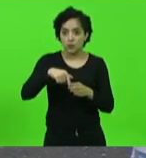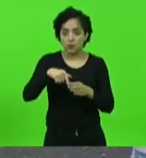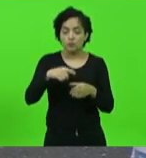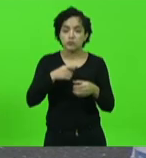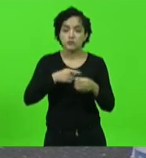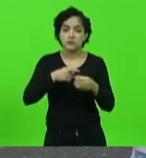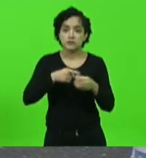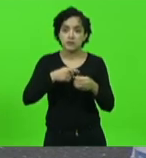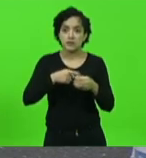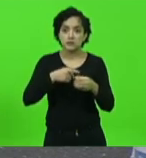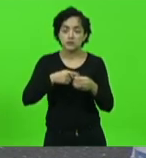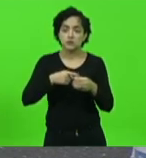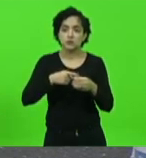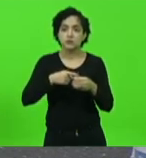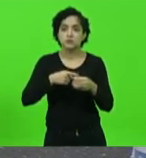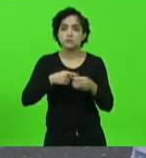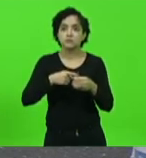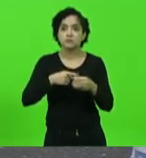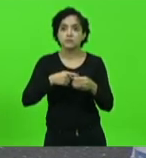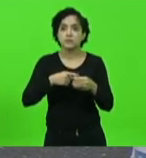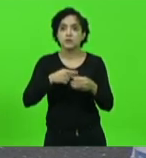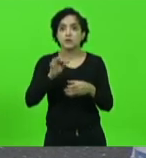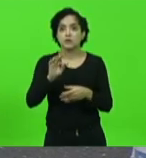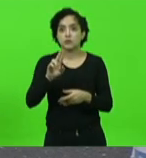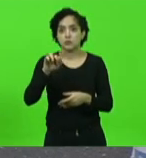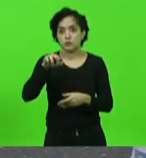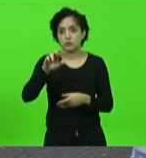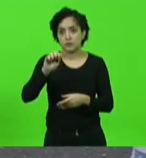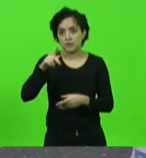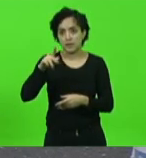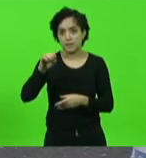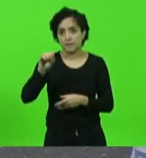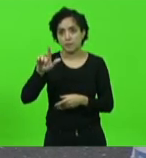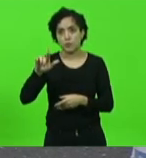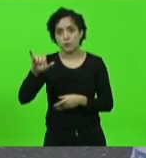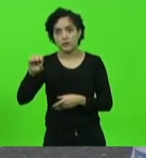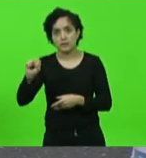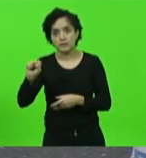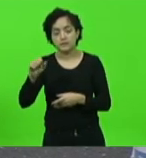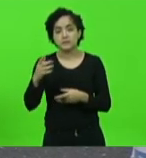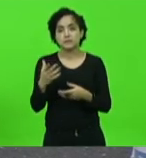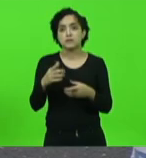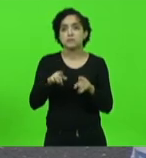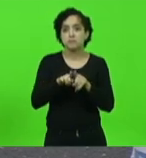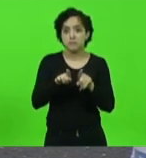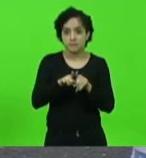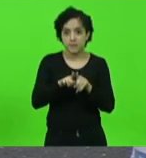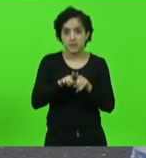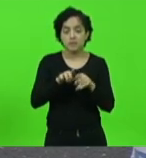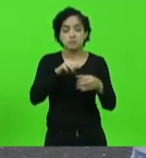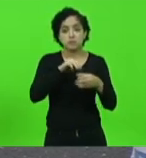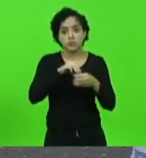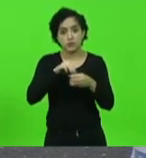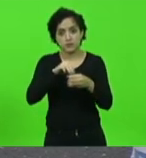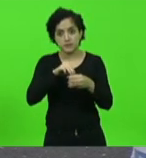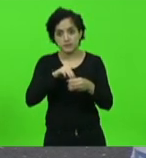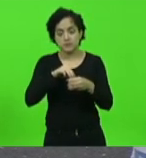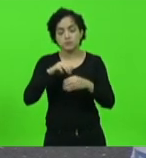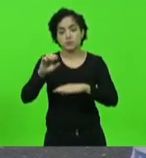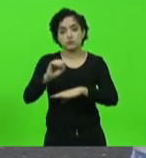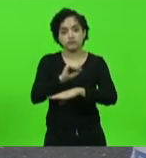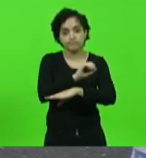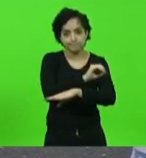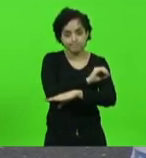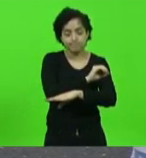também em Tunápolis reunindo uma boa parte dos municípios do extremo oeste de Santa